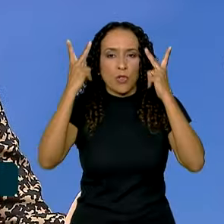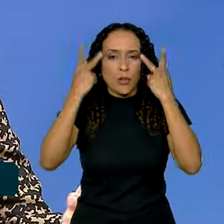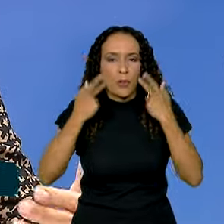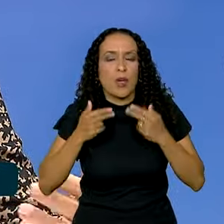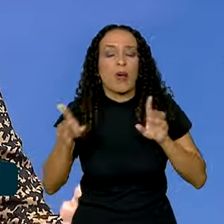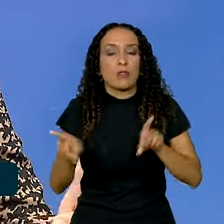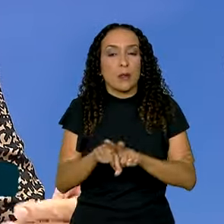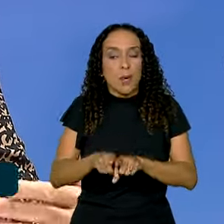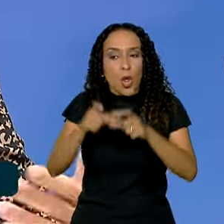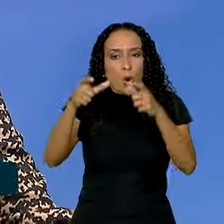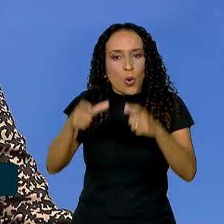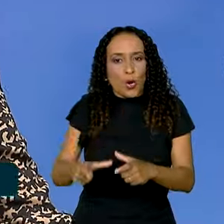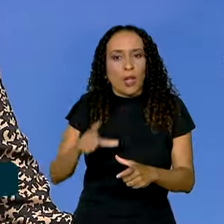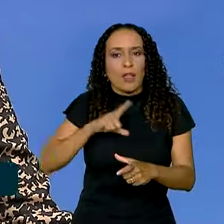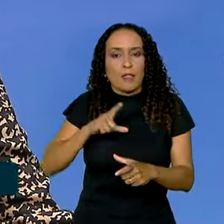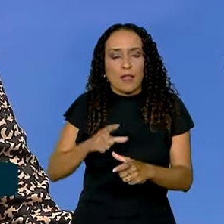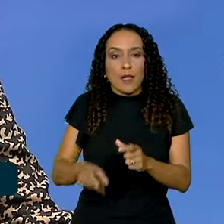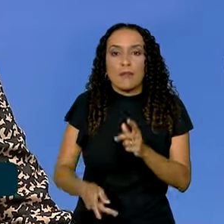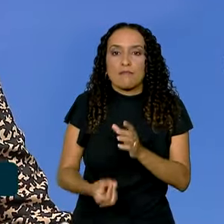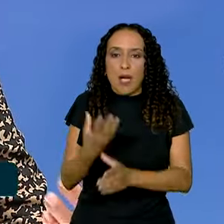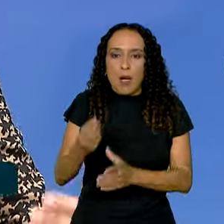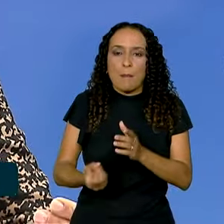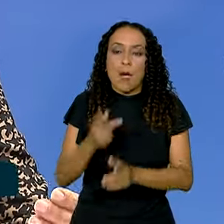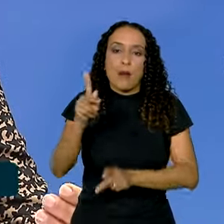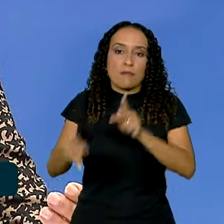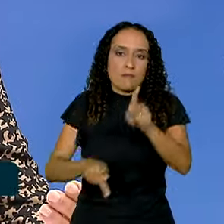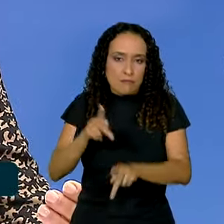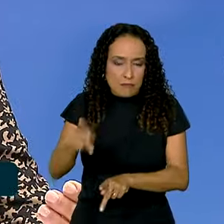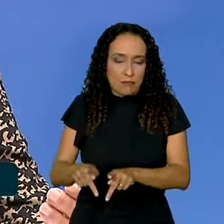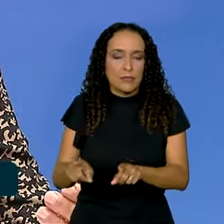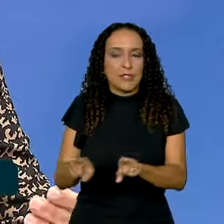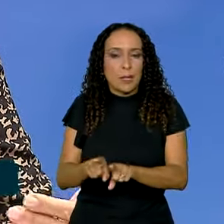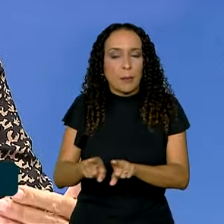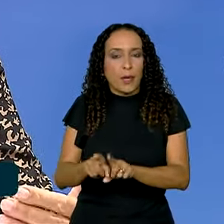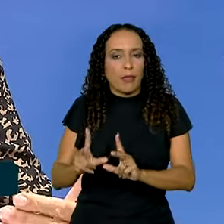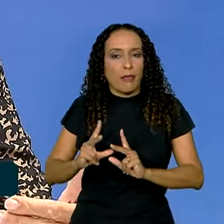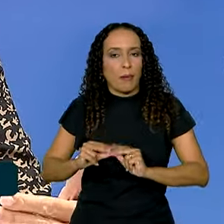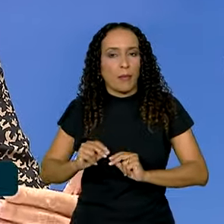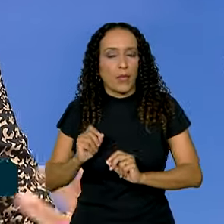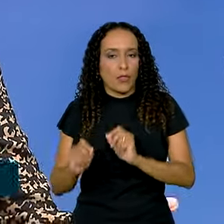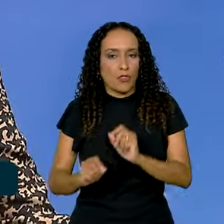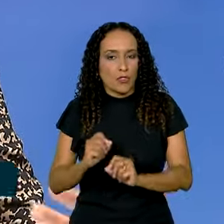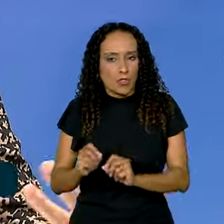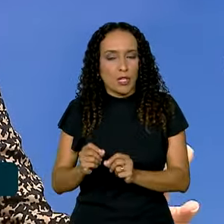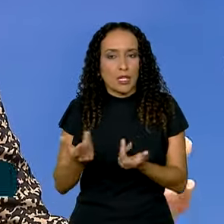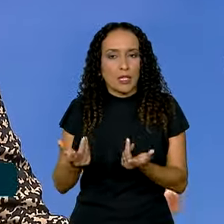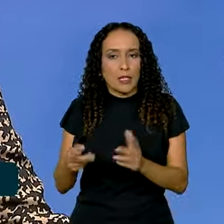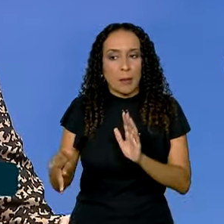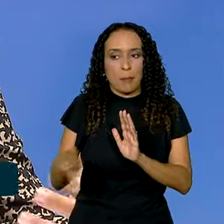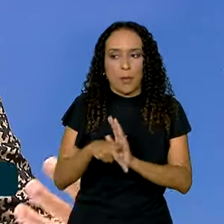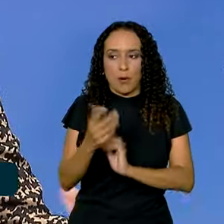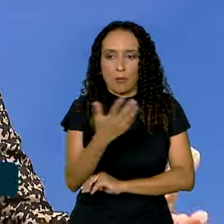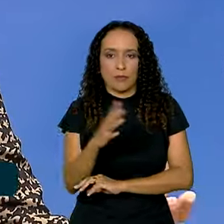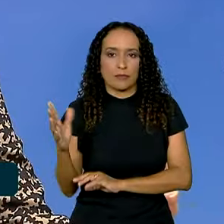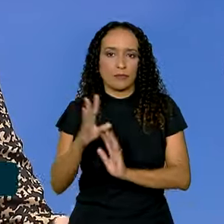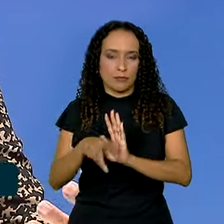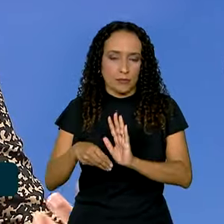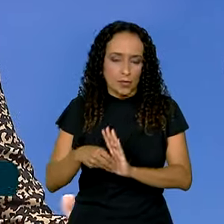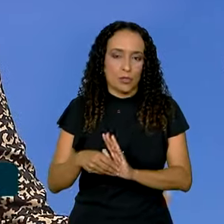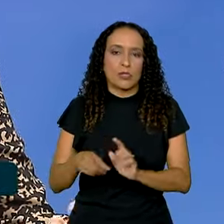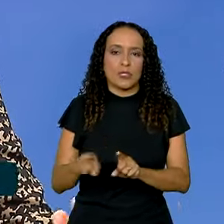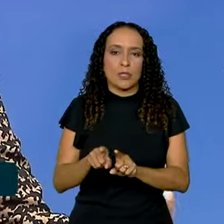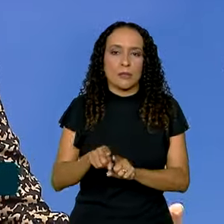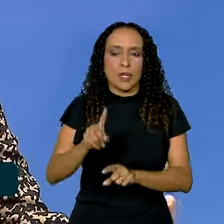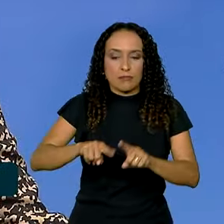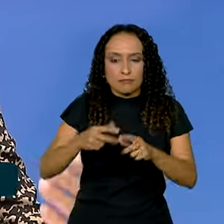local em que há uma grande população, que depende também da própria Amazônia e